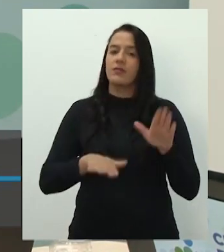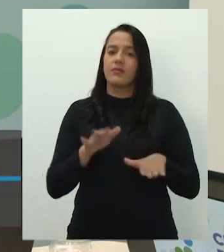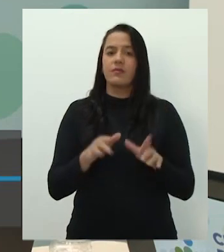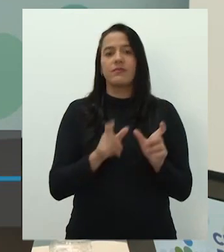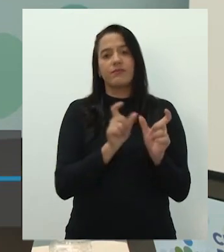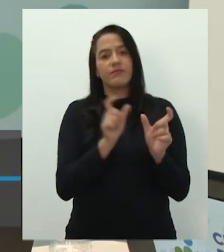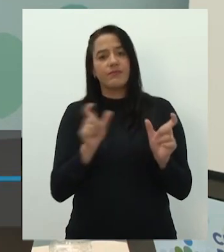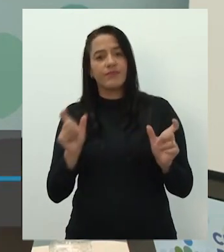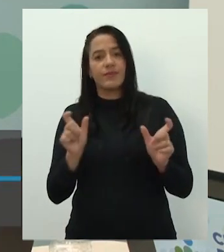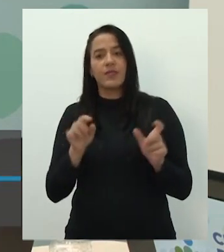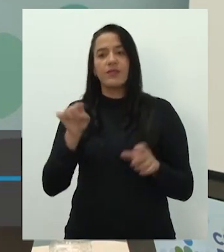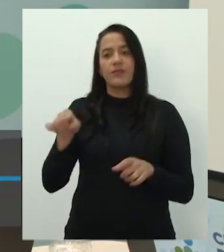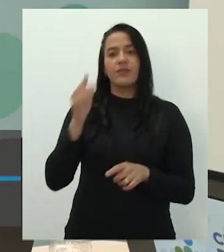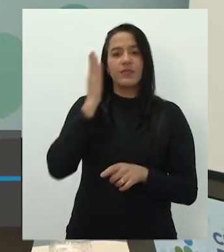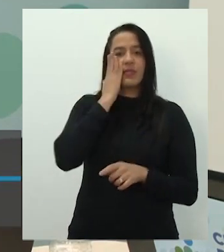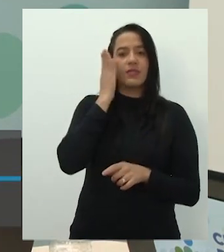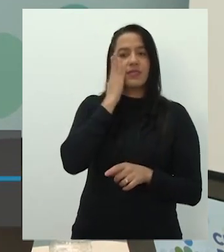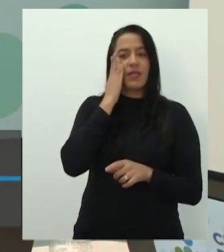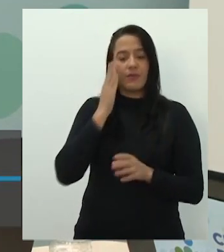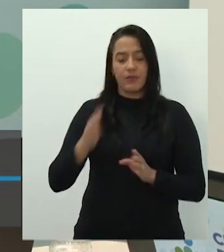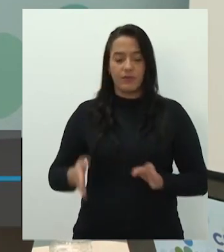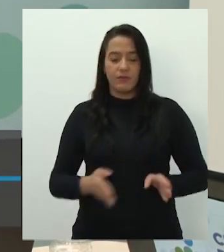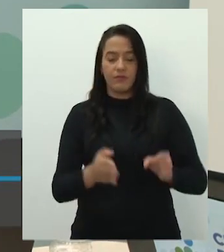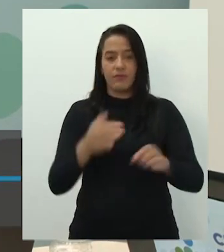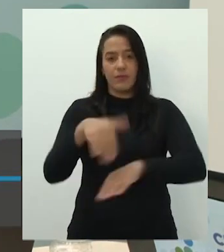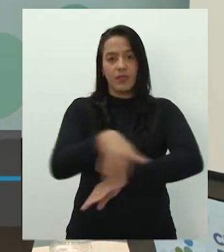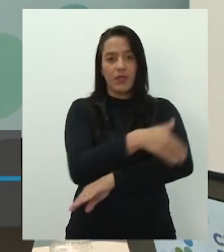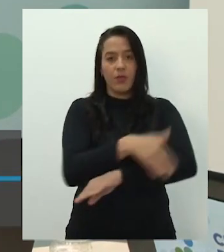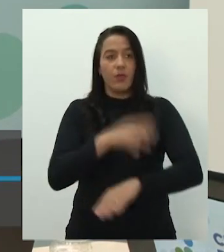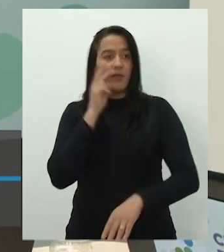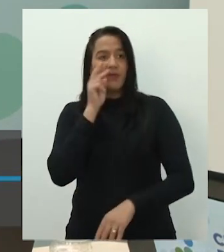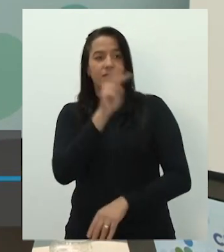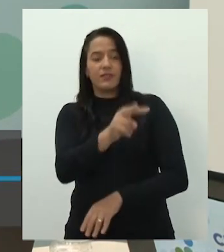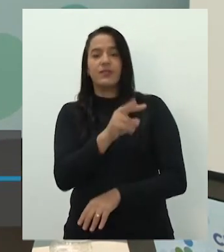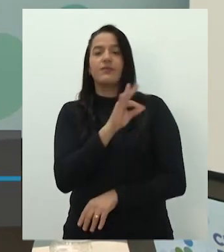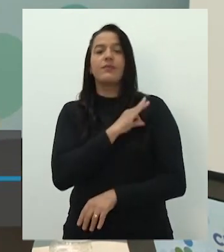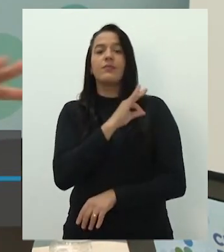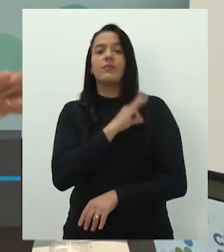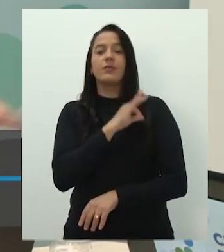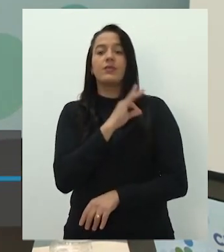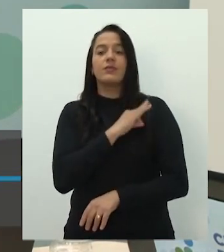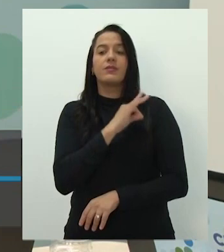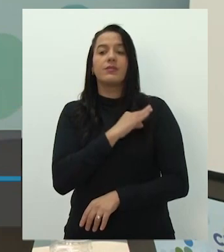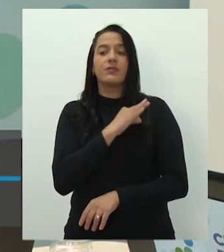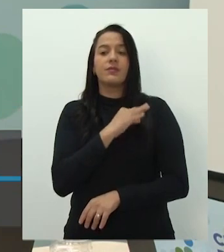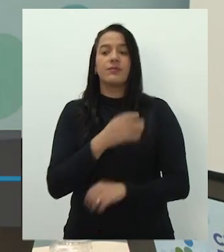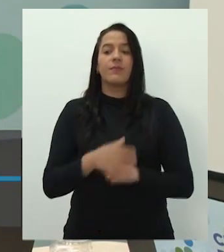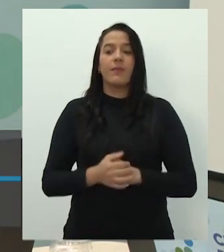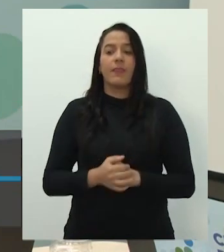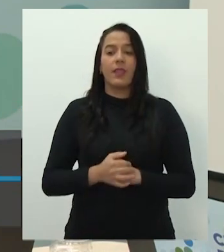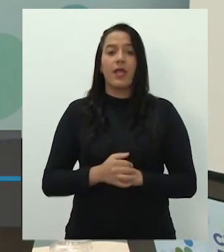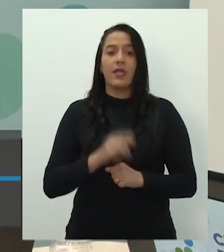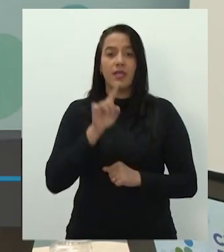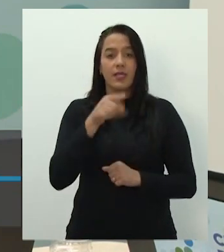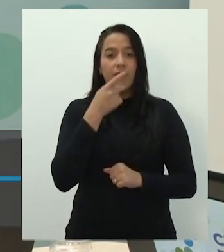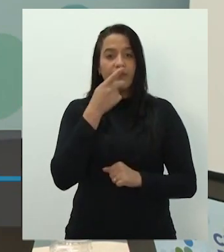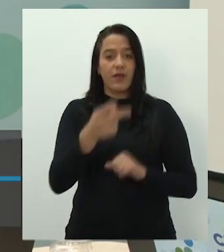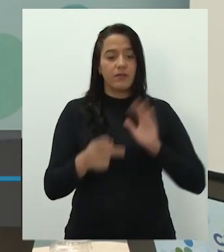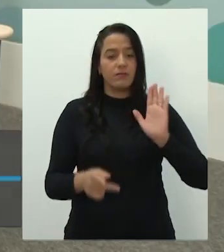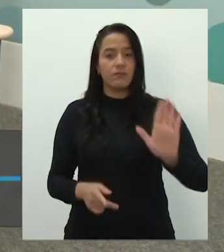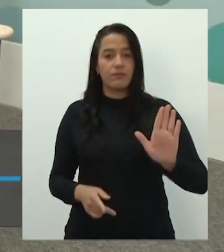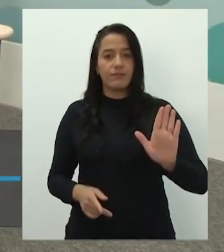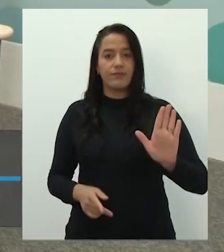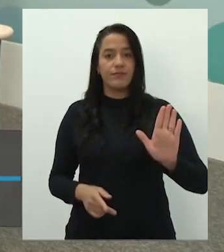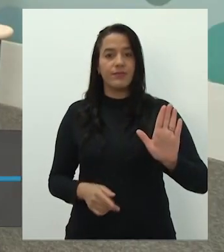Você sabe do que eu estou falando. Você está andando por uma rua e você vê um policial com um burburinho acontecendo no canto. Ele faz assim para você,